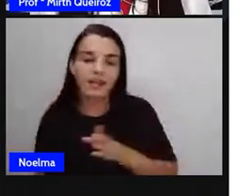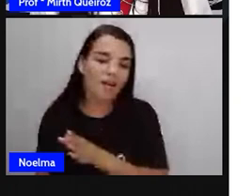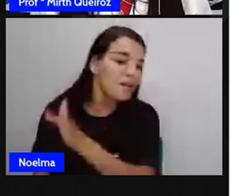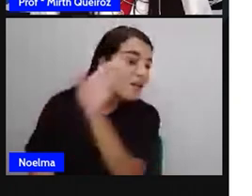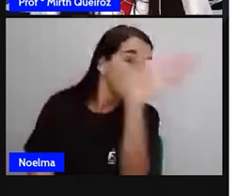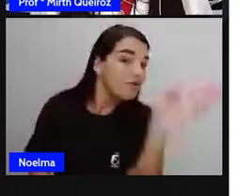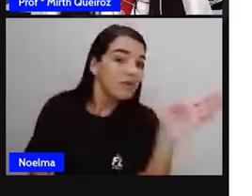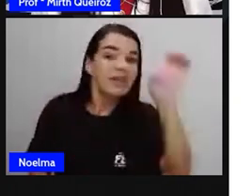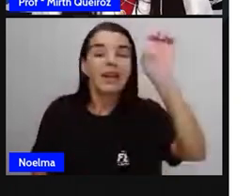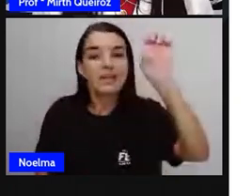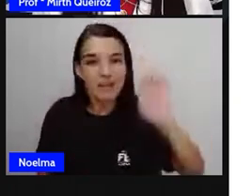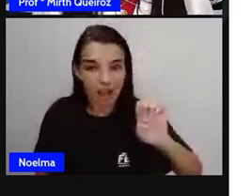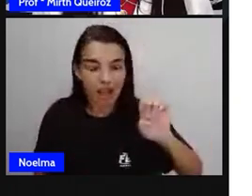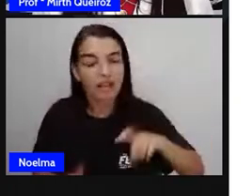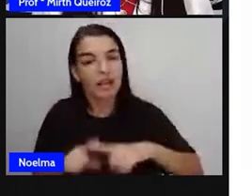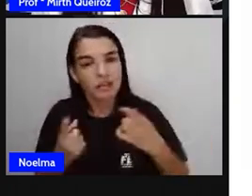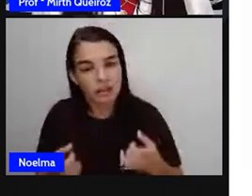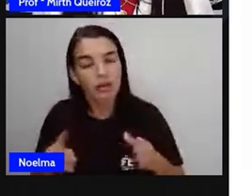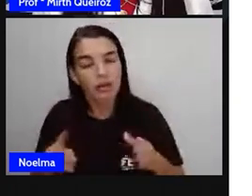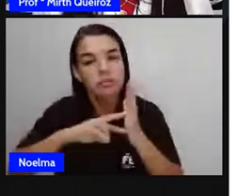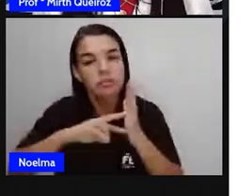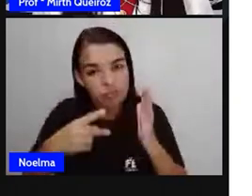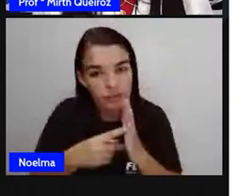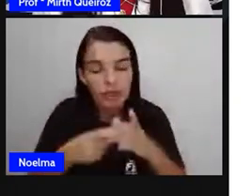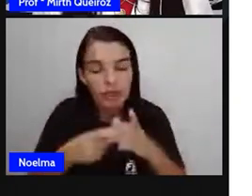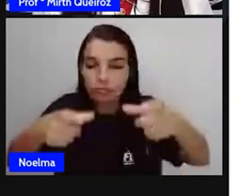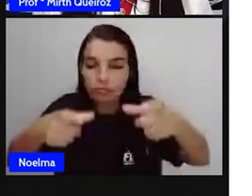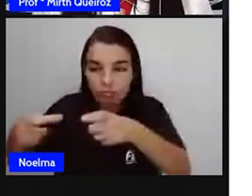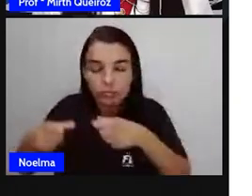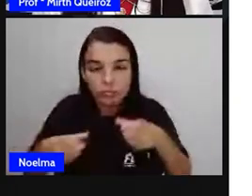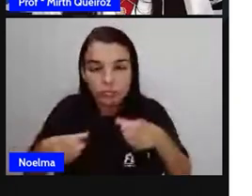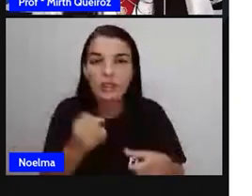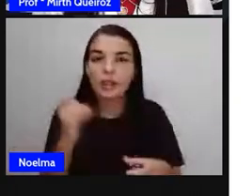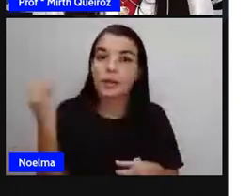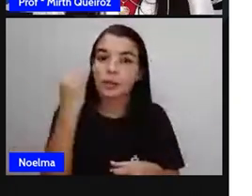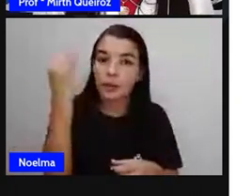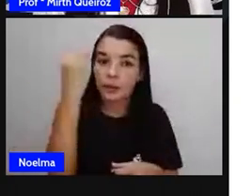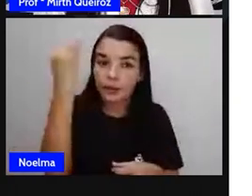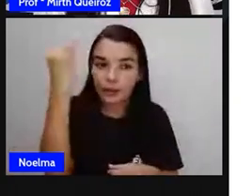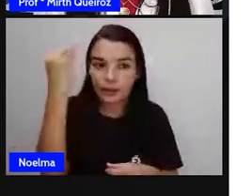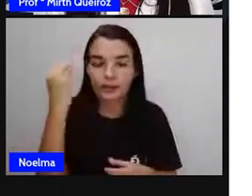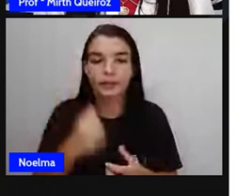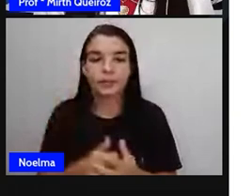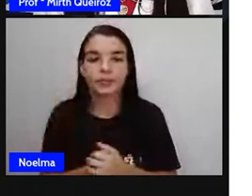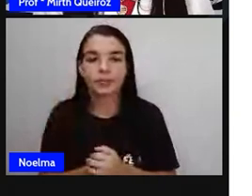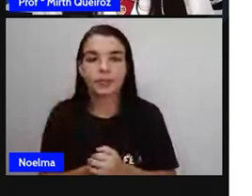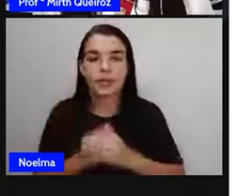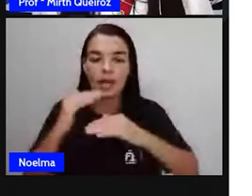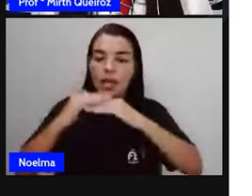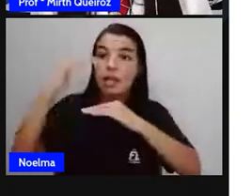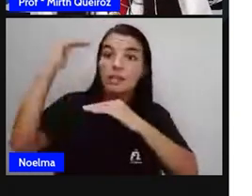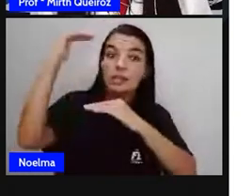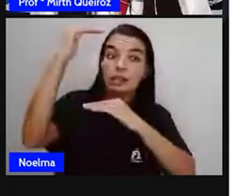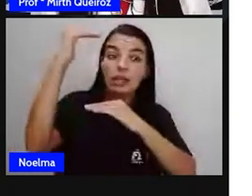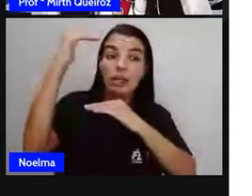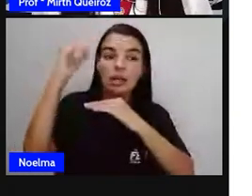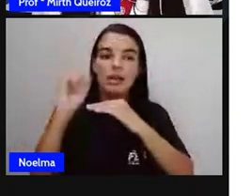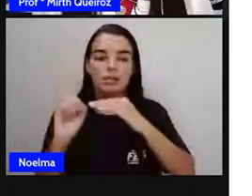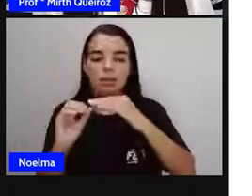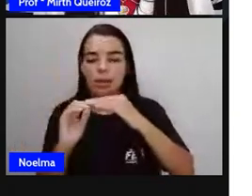É um conceito utilizado na localização espacial. É em cima, embaixo,